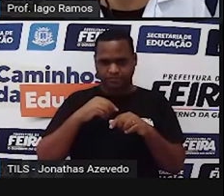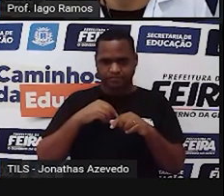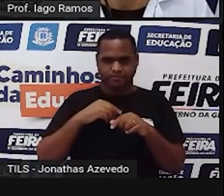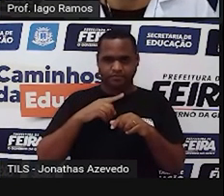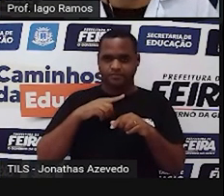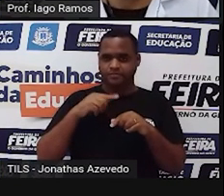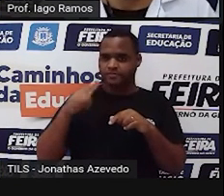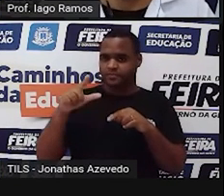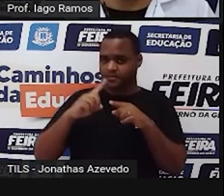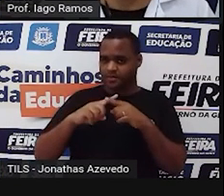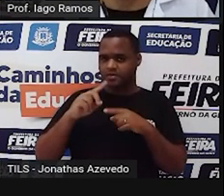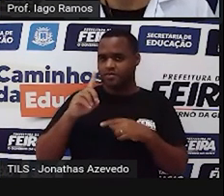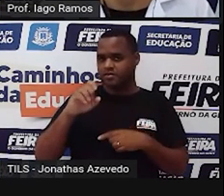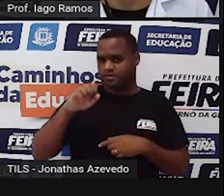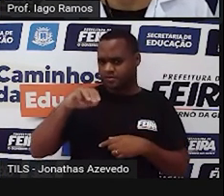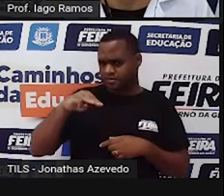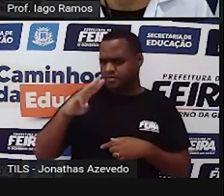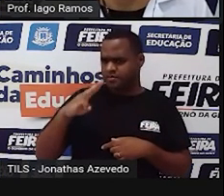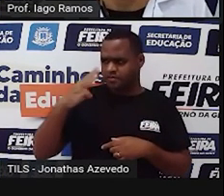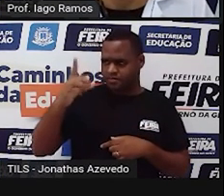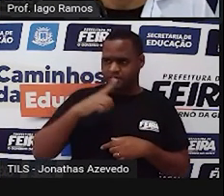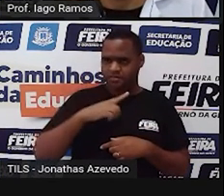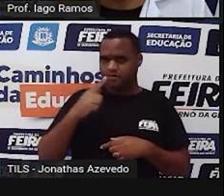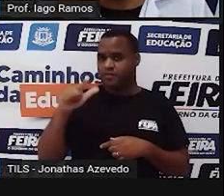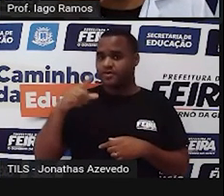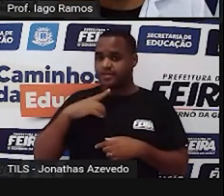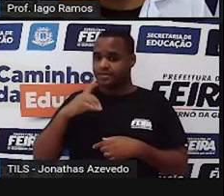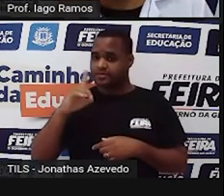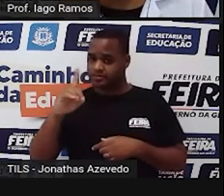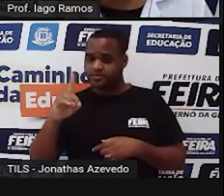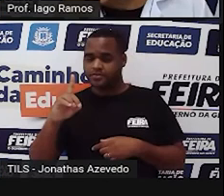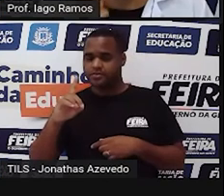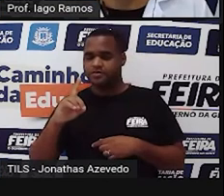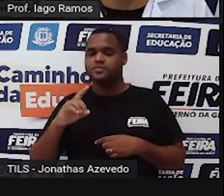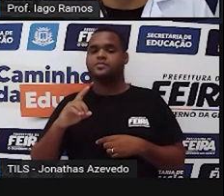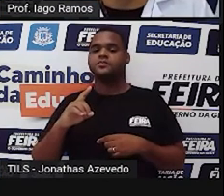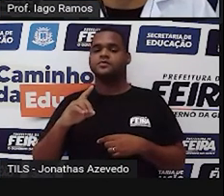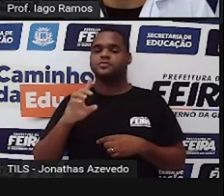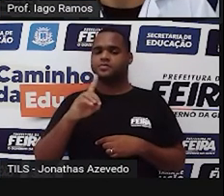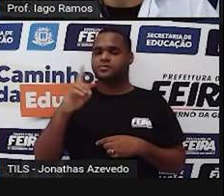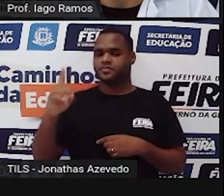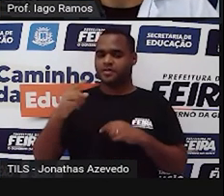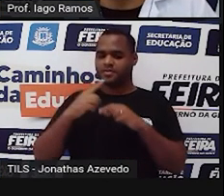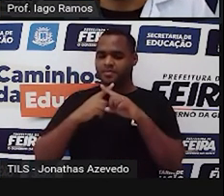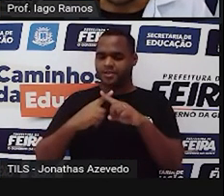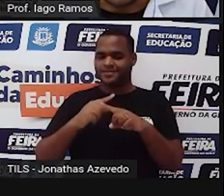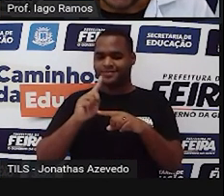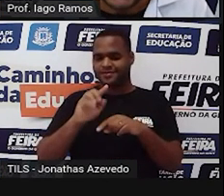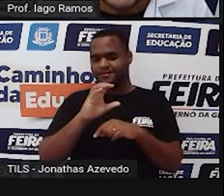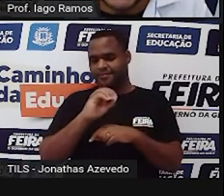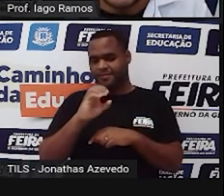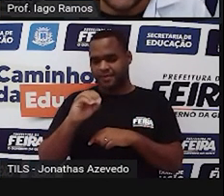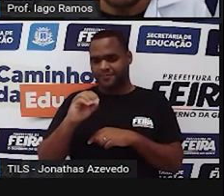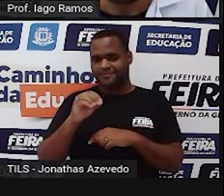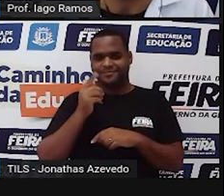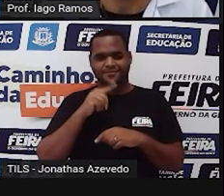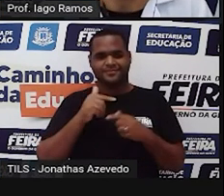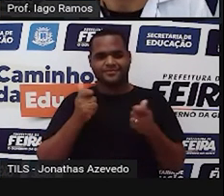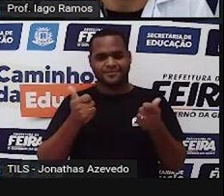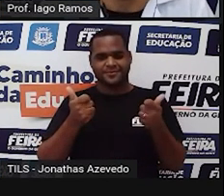cúbico. São dois pulos para a direita, duas multiplicações por mil, tá?